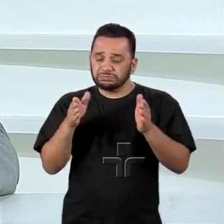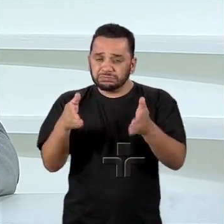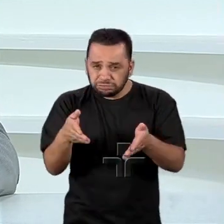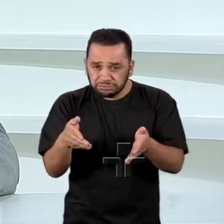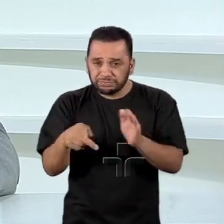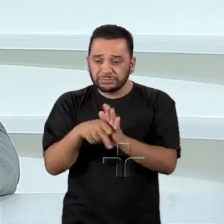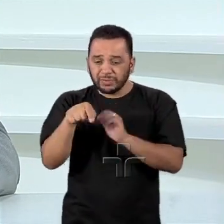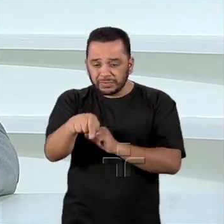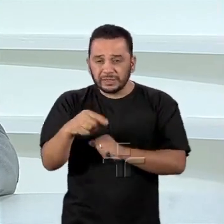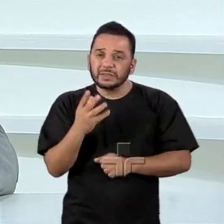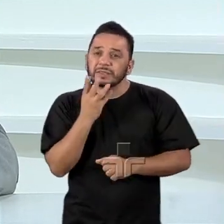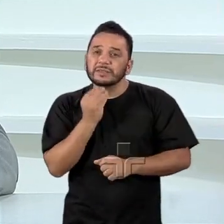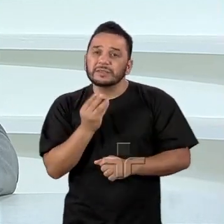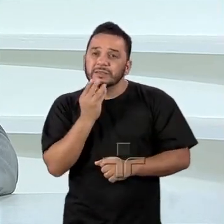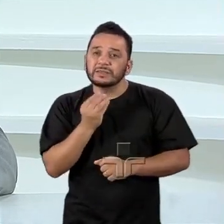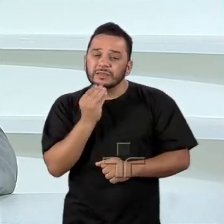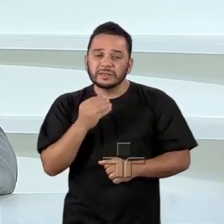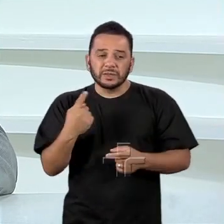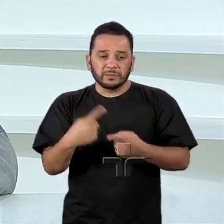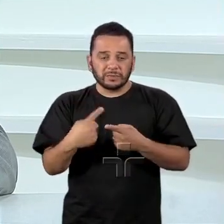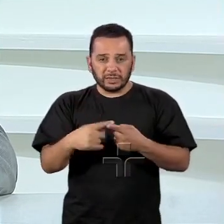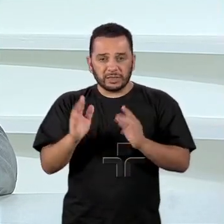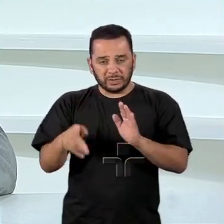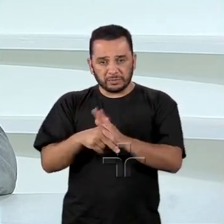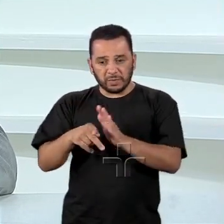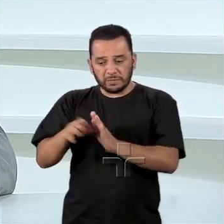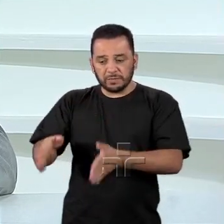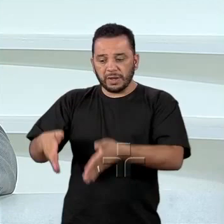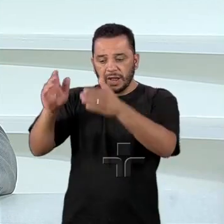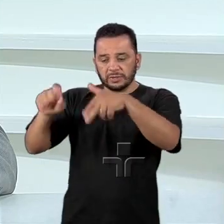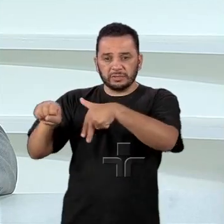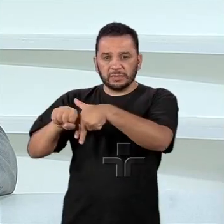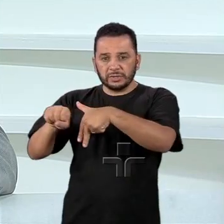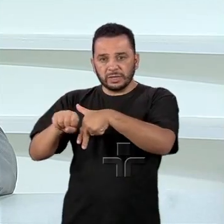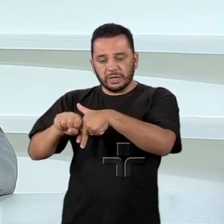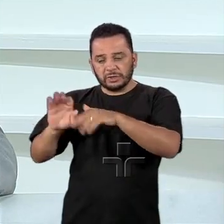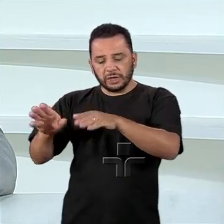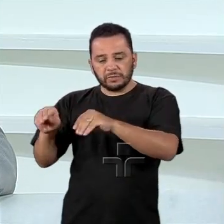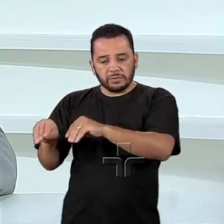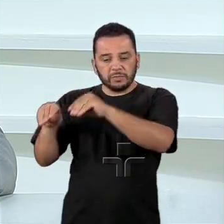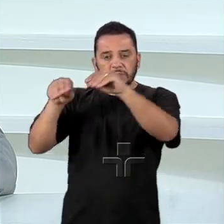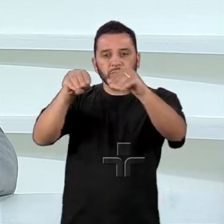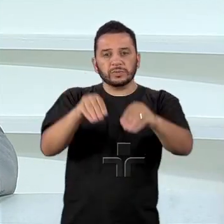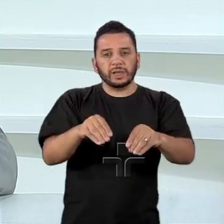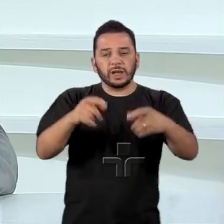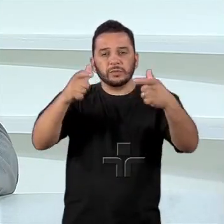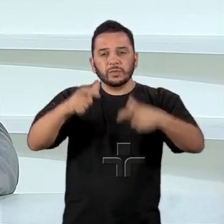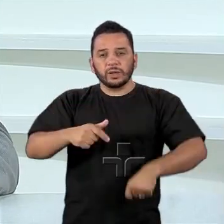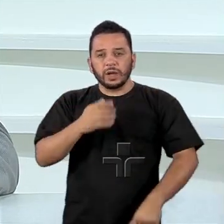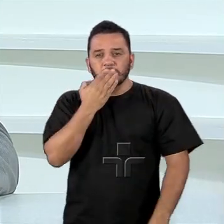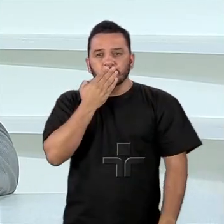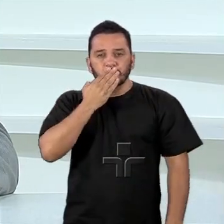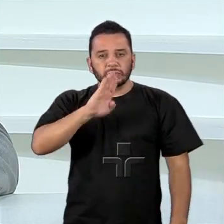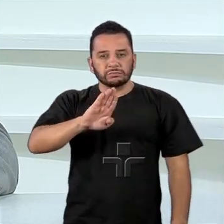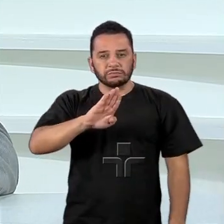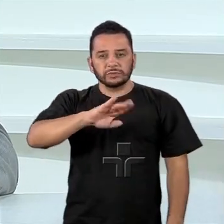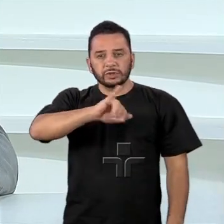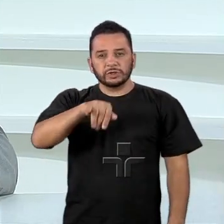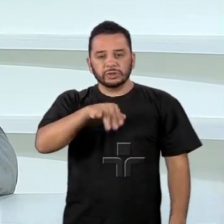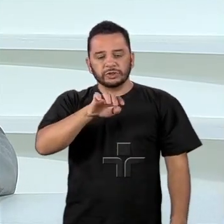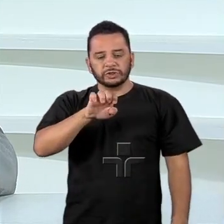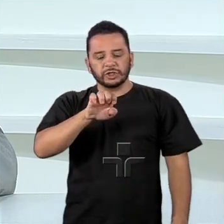embaixada, sair de Tel Aviv para Jerusalém, mas há uma clara intenção de se